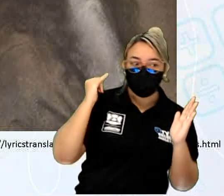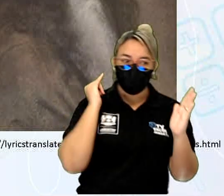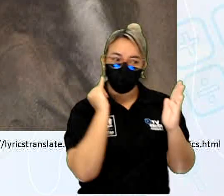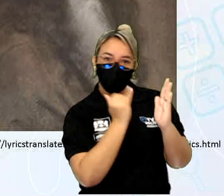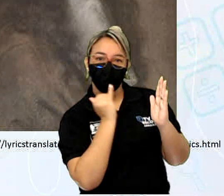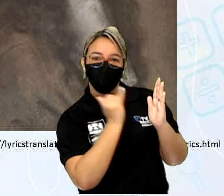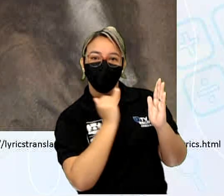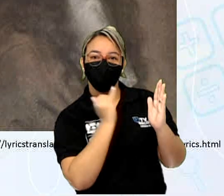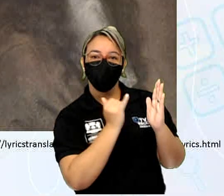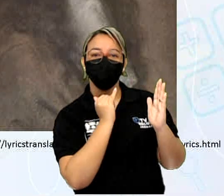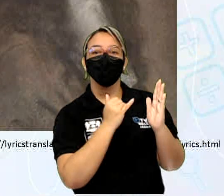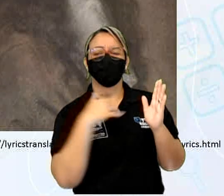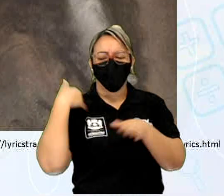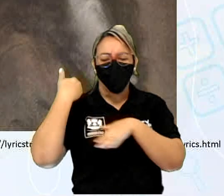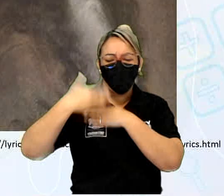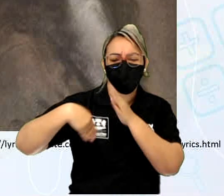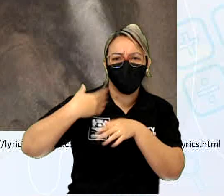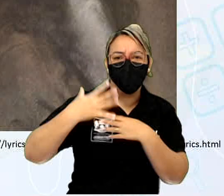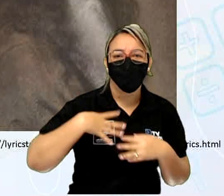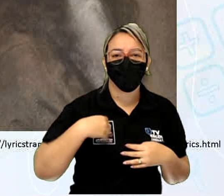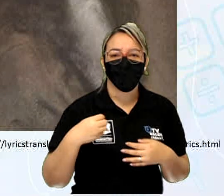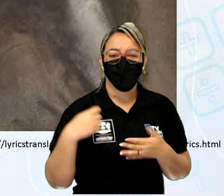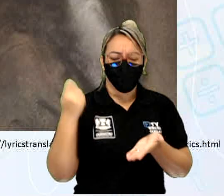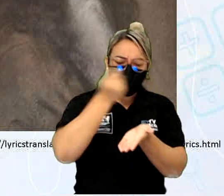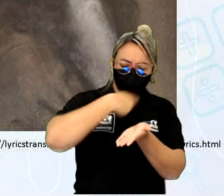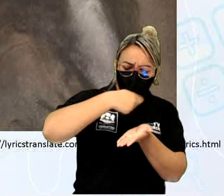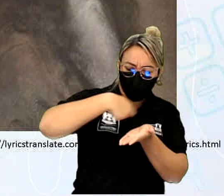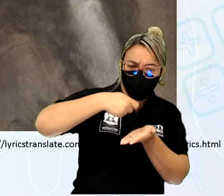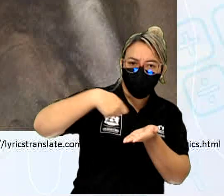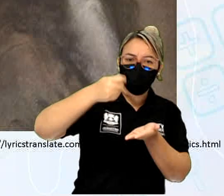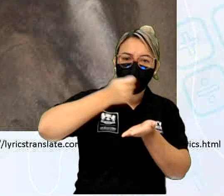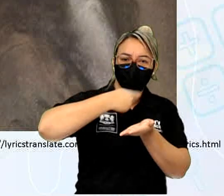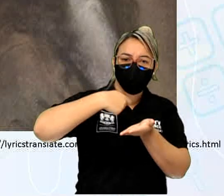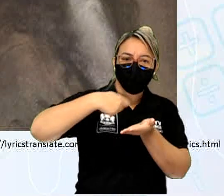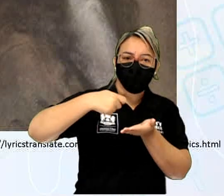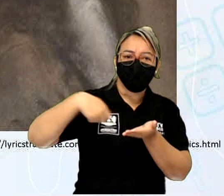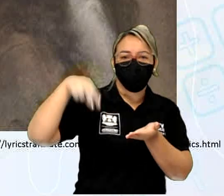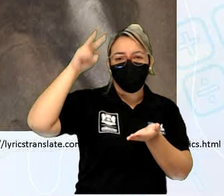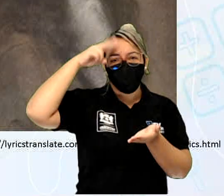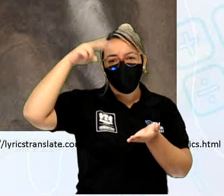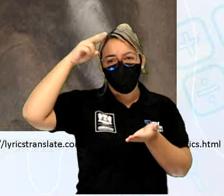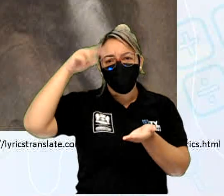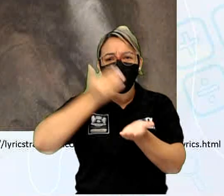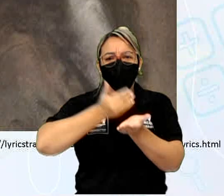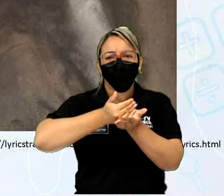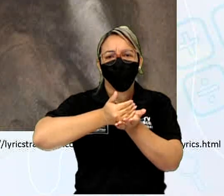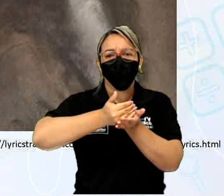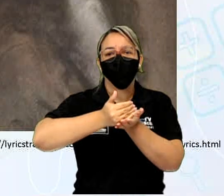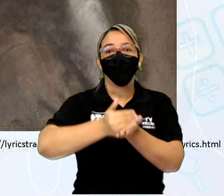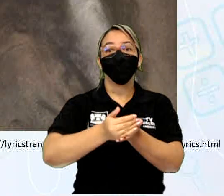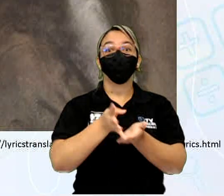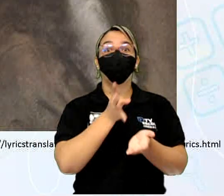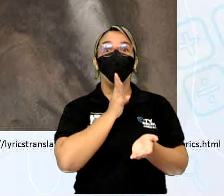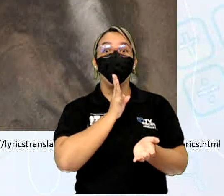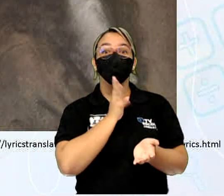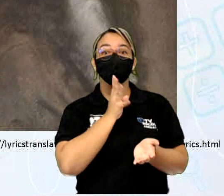filhos. E ao escrever essas histórias, né, essas histórias começaram a ficar conhecidas.